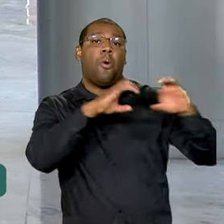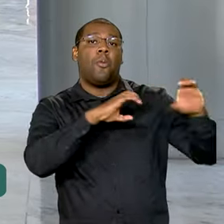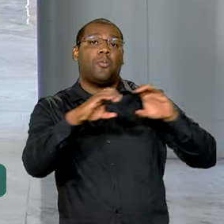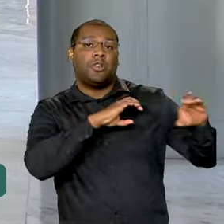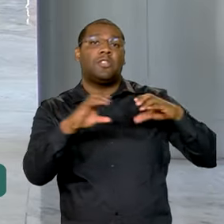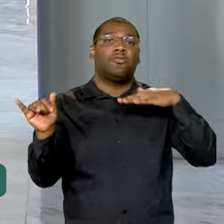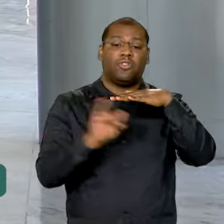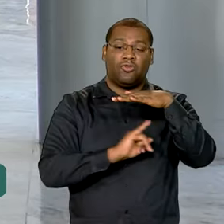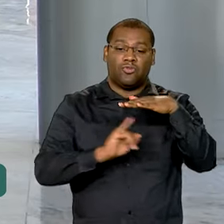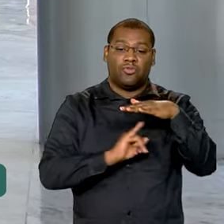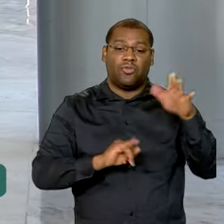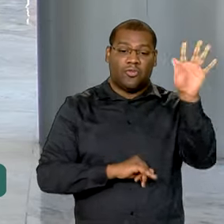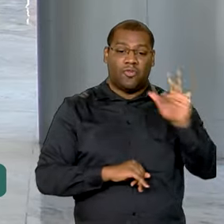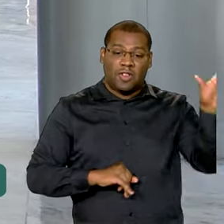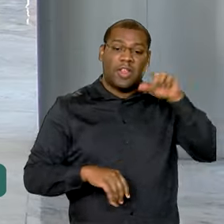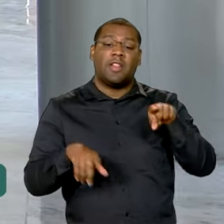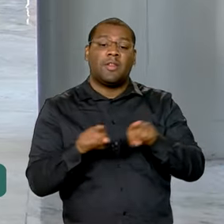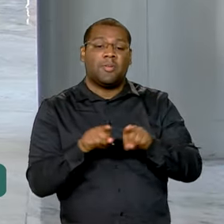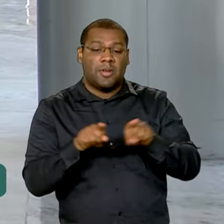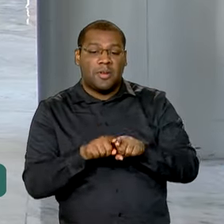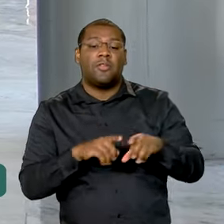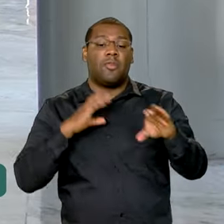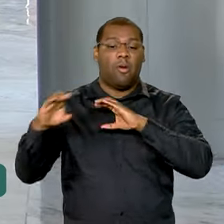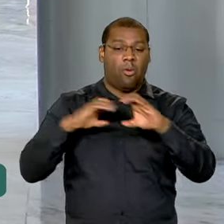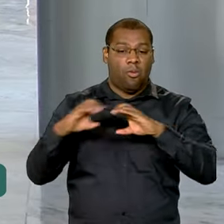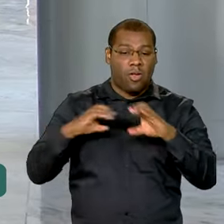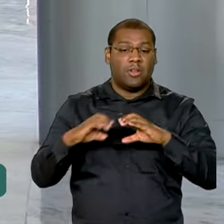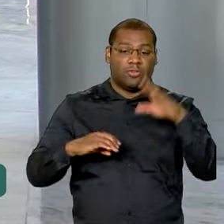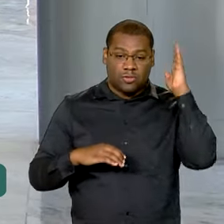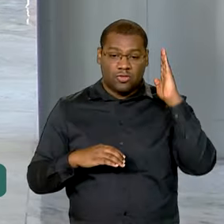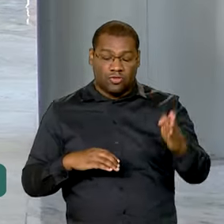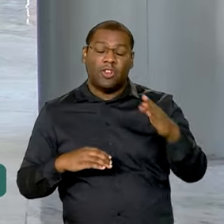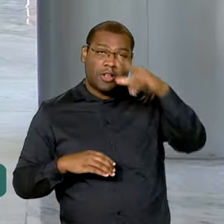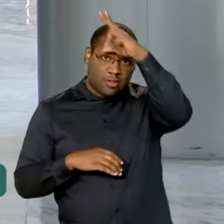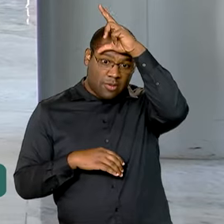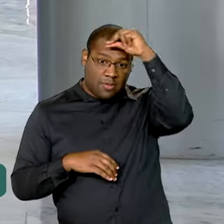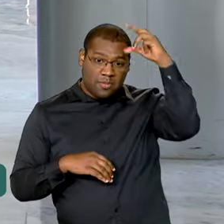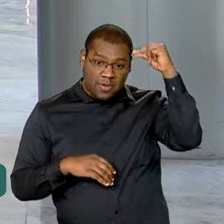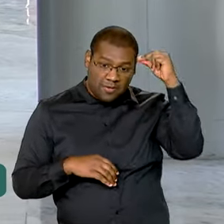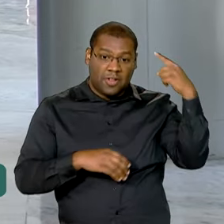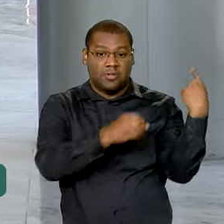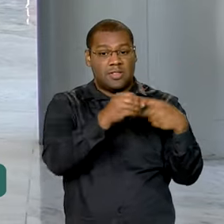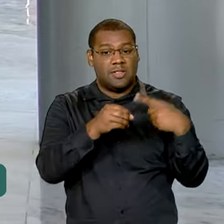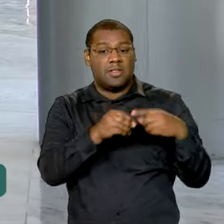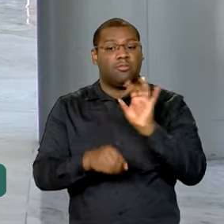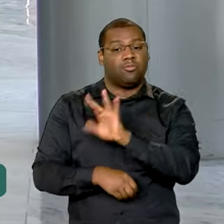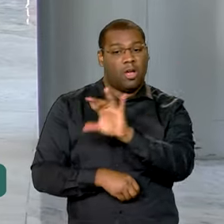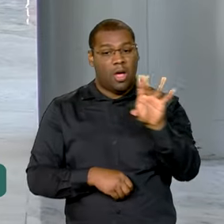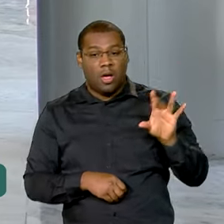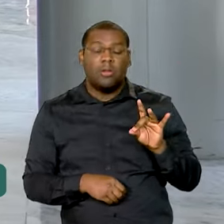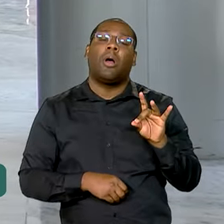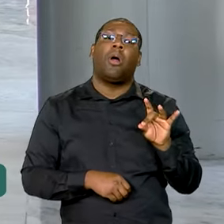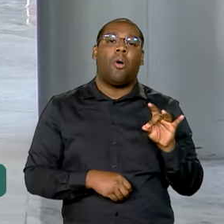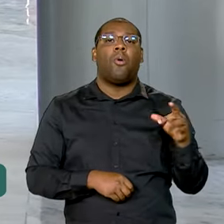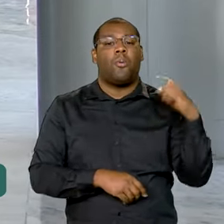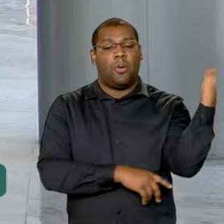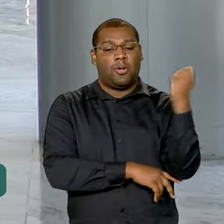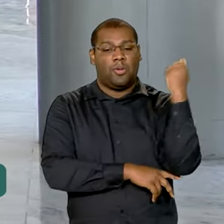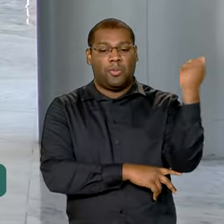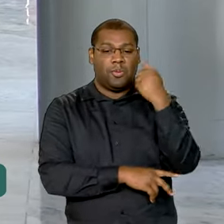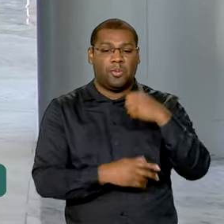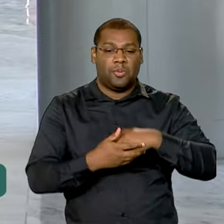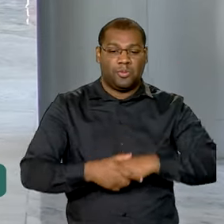e os prefeitos, já que haverá um grande volume de demandas. Essa é uma forma de manter a presença do governo na região